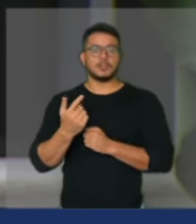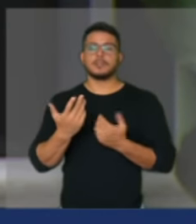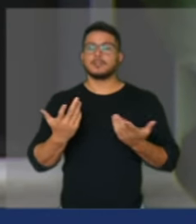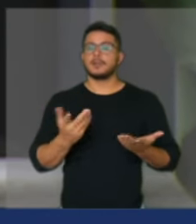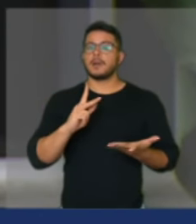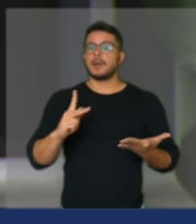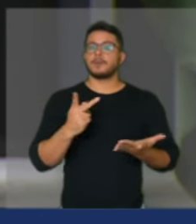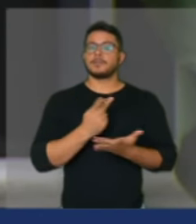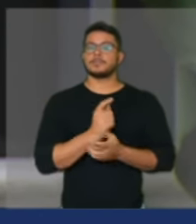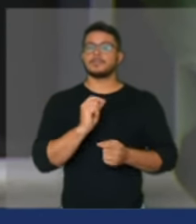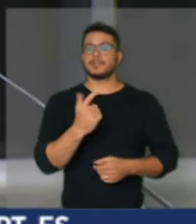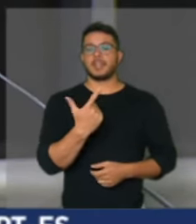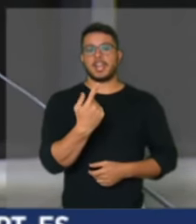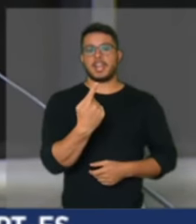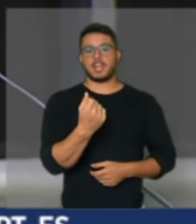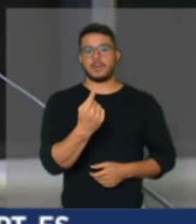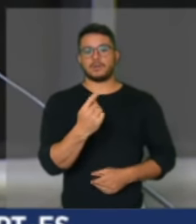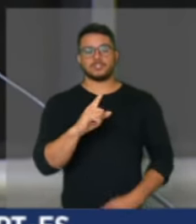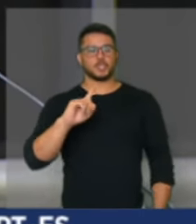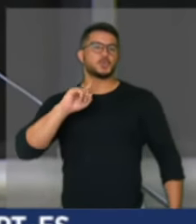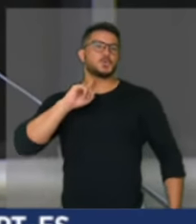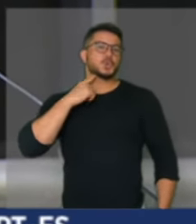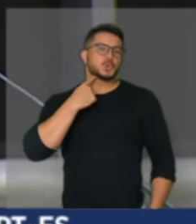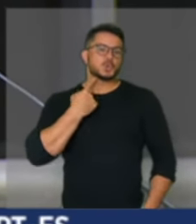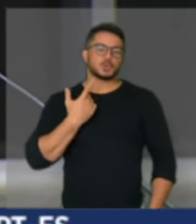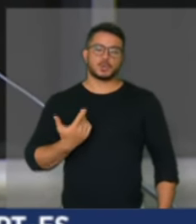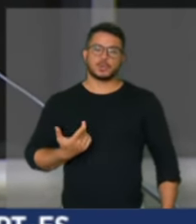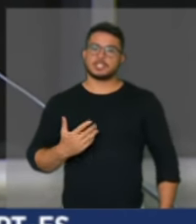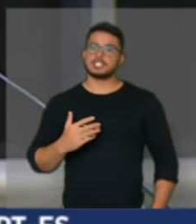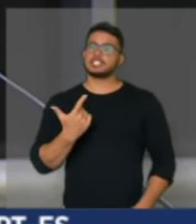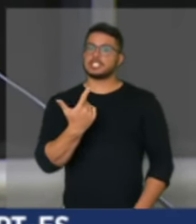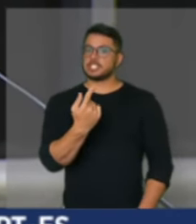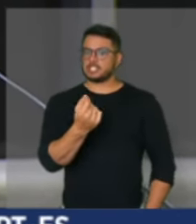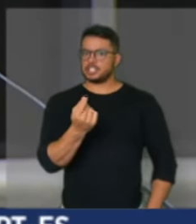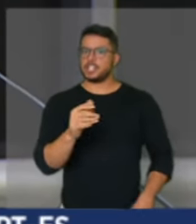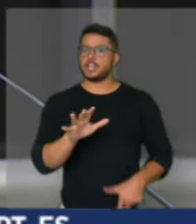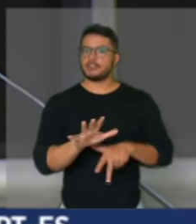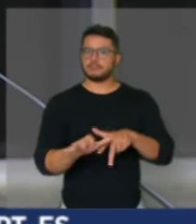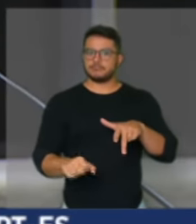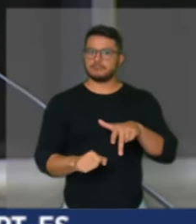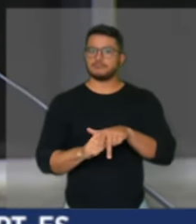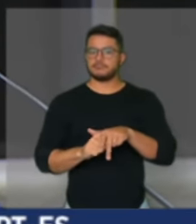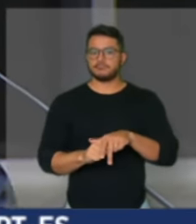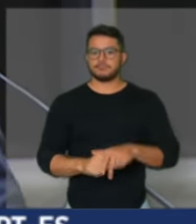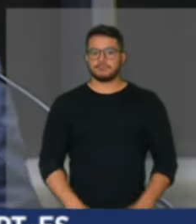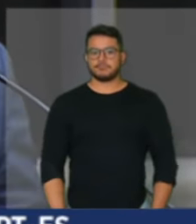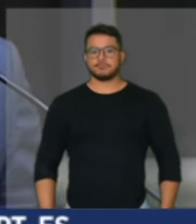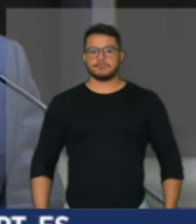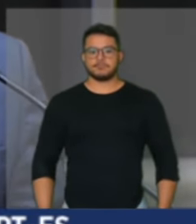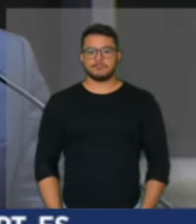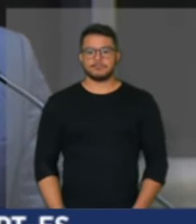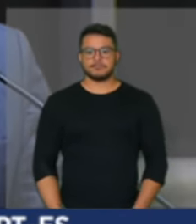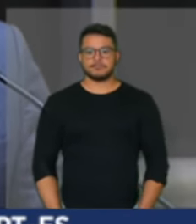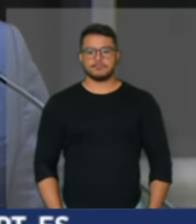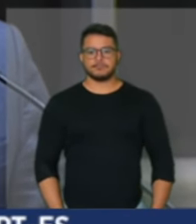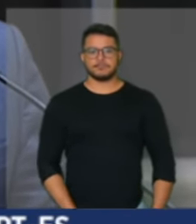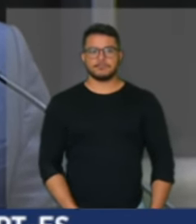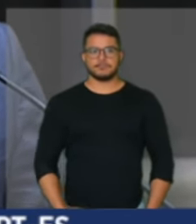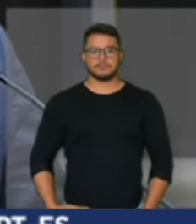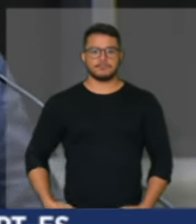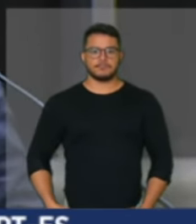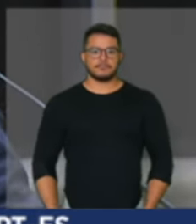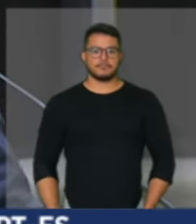sujo é bom dizer isso aqui é o destino de dinheiro obtido de